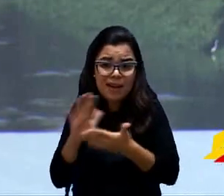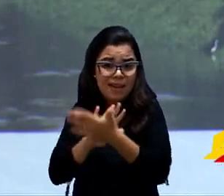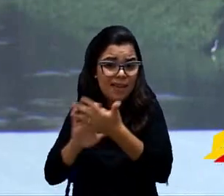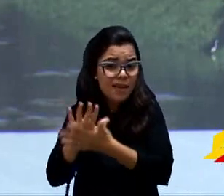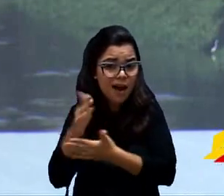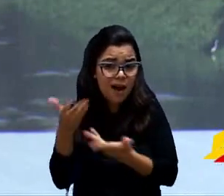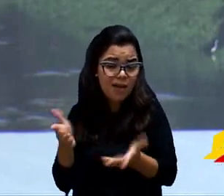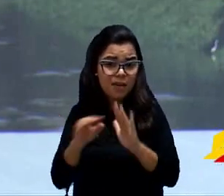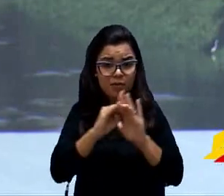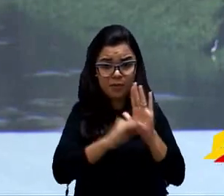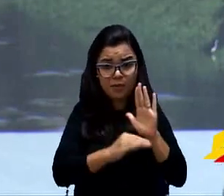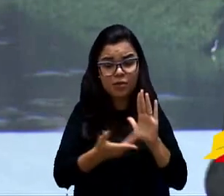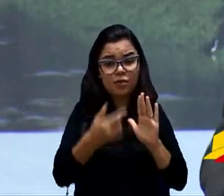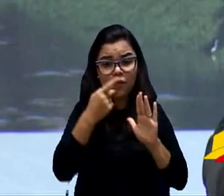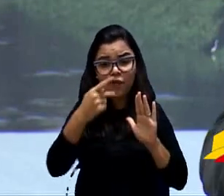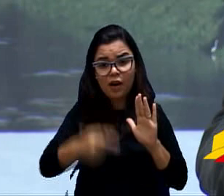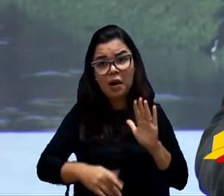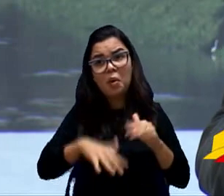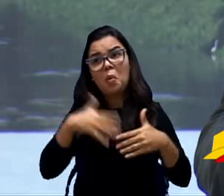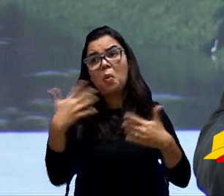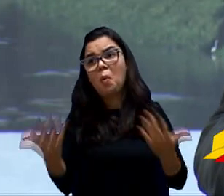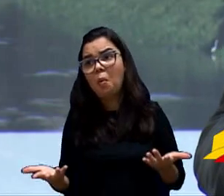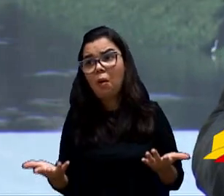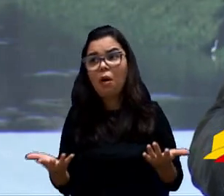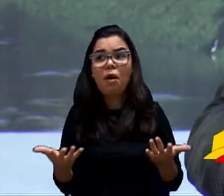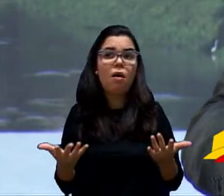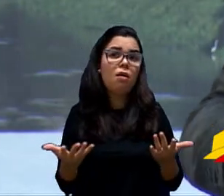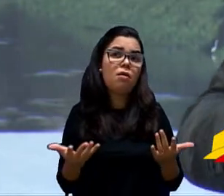Então, ele não fala quais serão, ele não fala